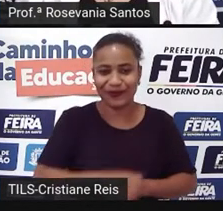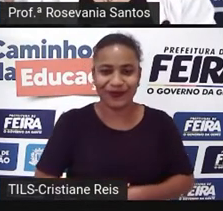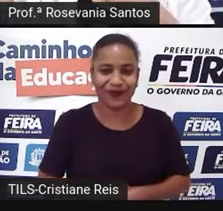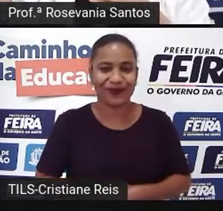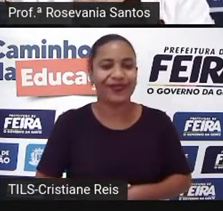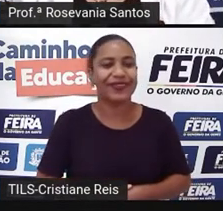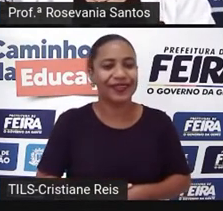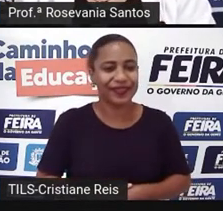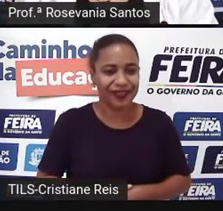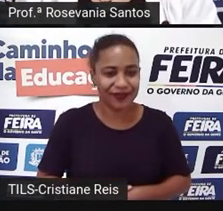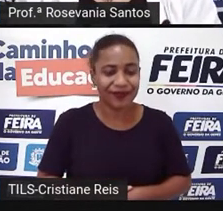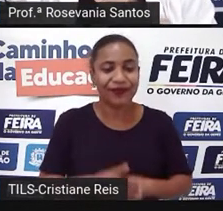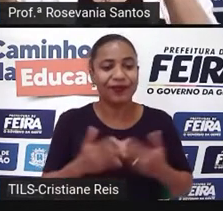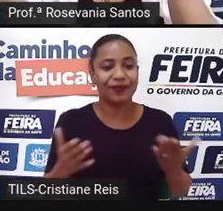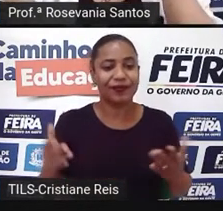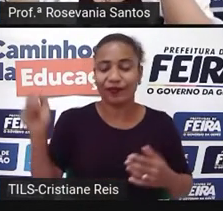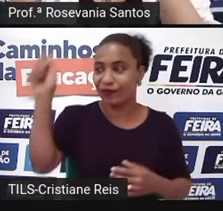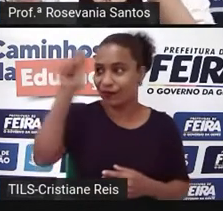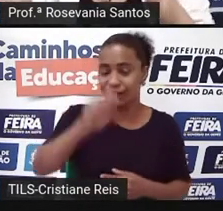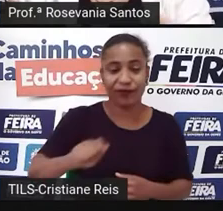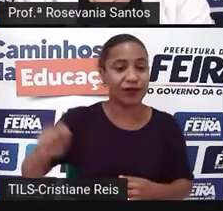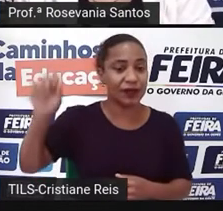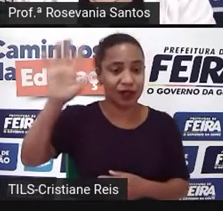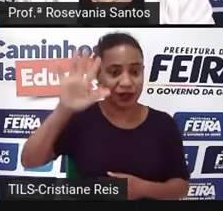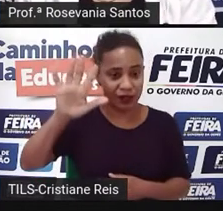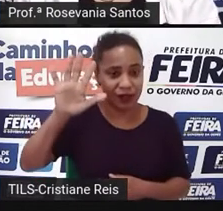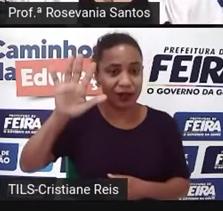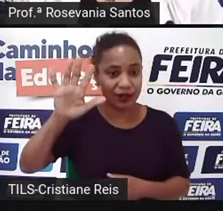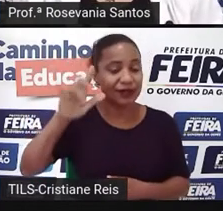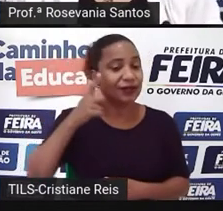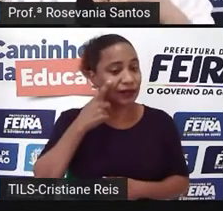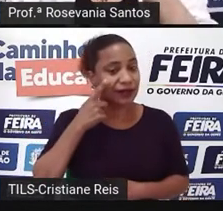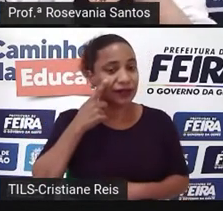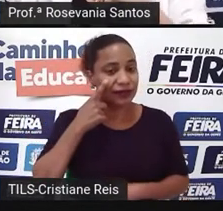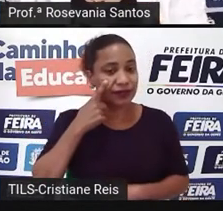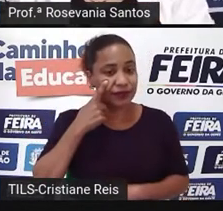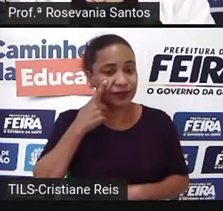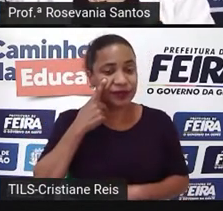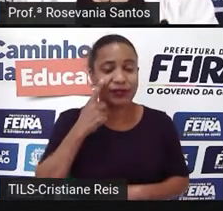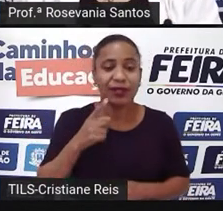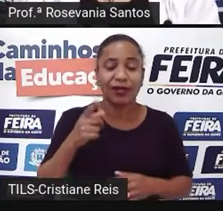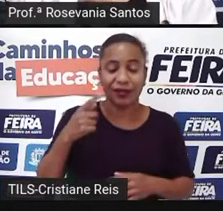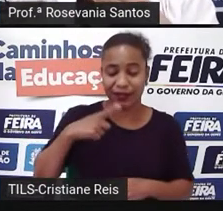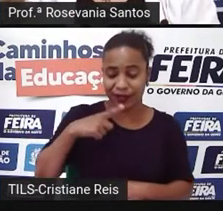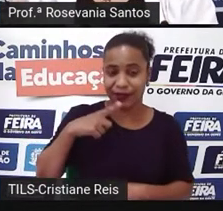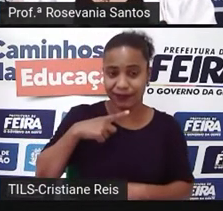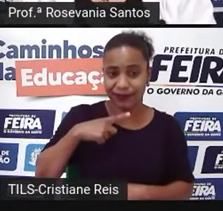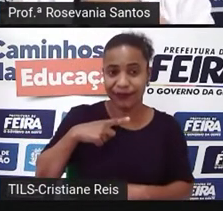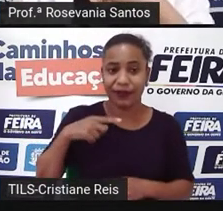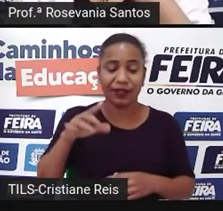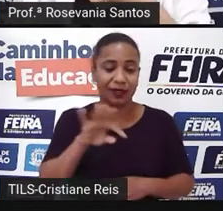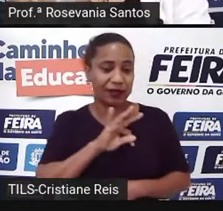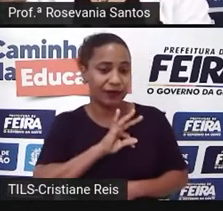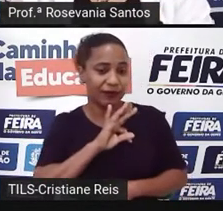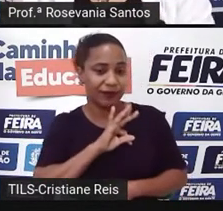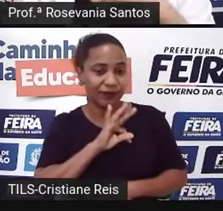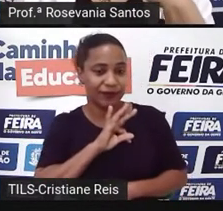que na Ásia, quase que dividindo, assim, no meio, a gente tem um lado, né? As técnicas